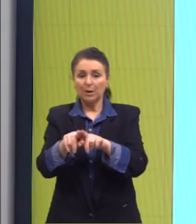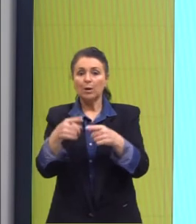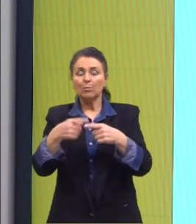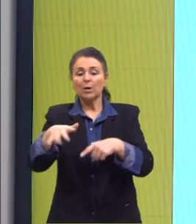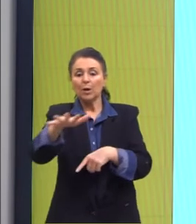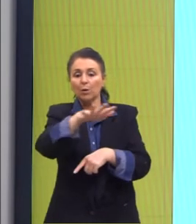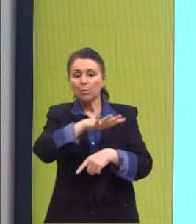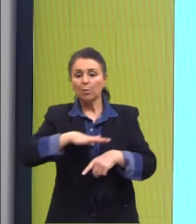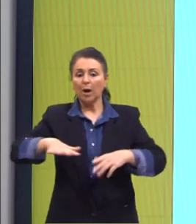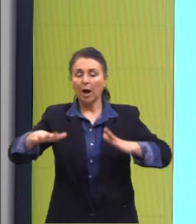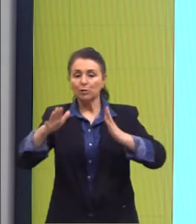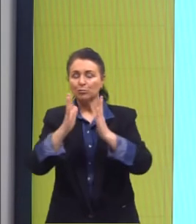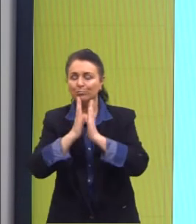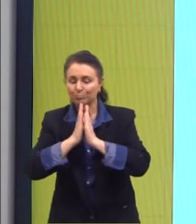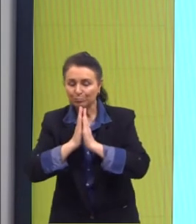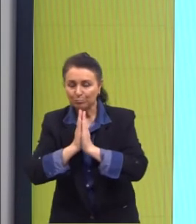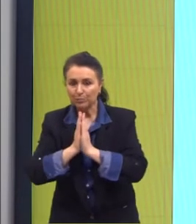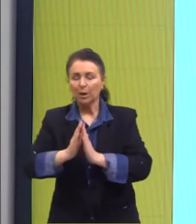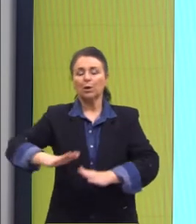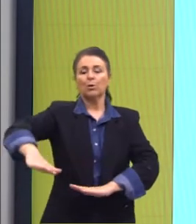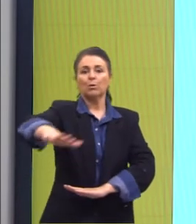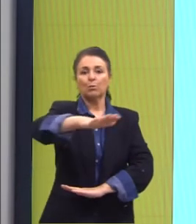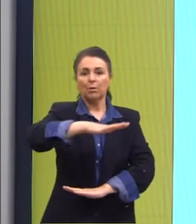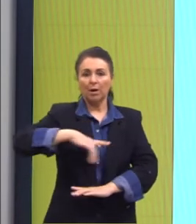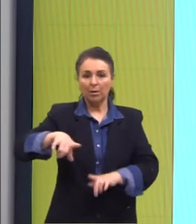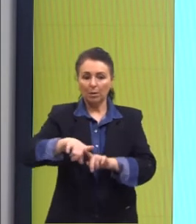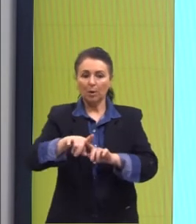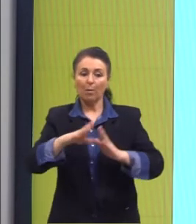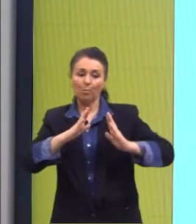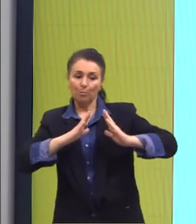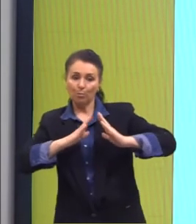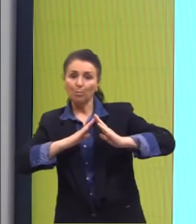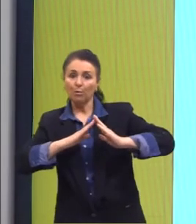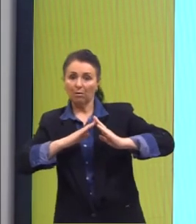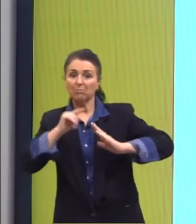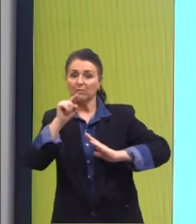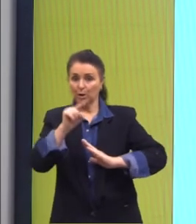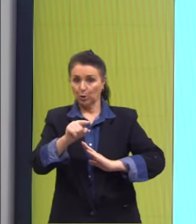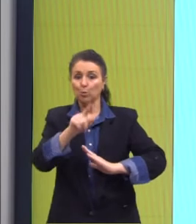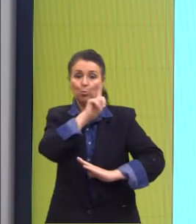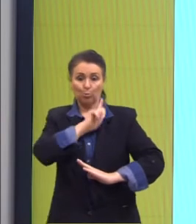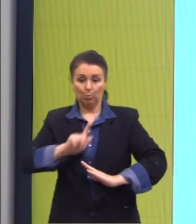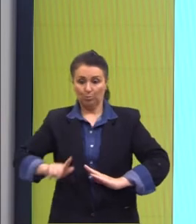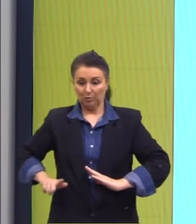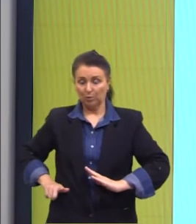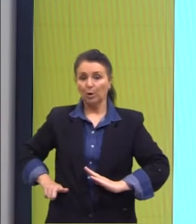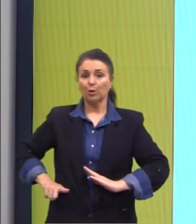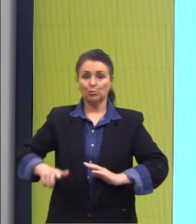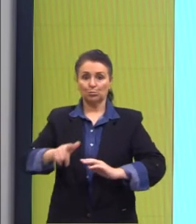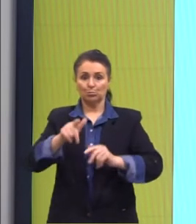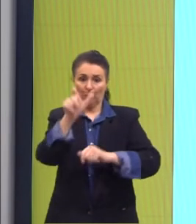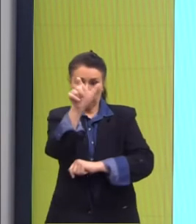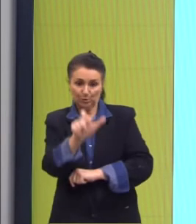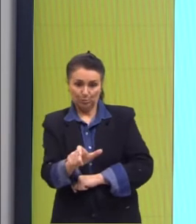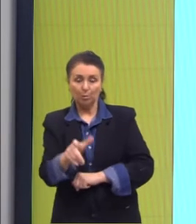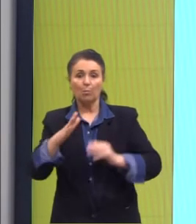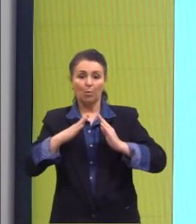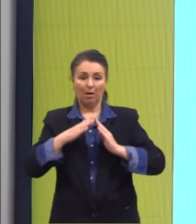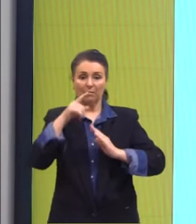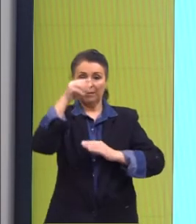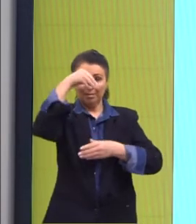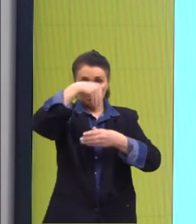lugar de adoração em um lugar de moradia dos seus governantes, enfim, o palácio